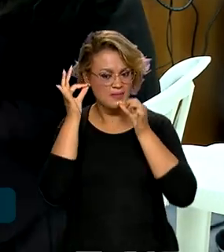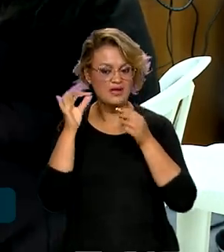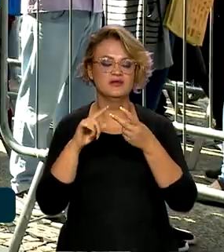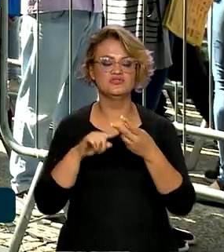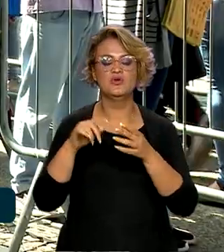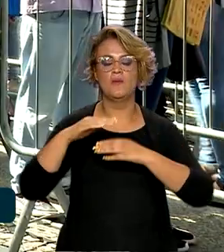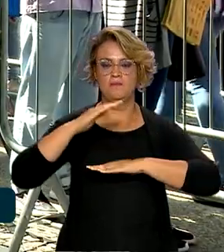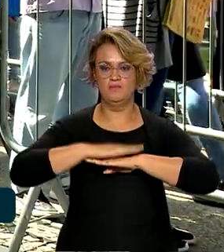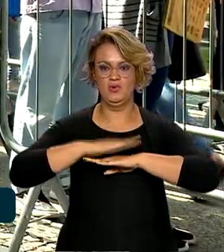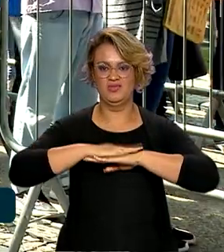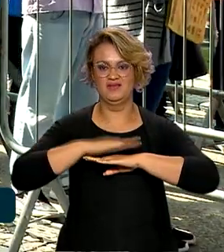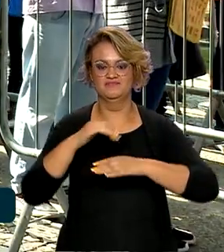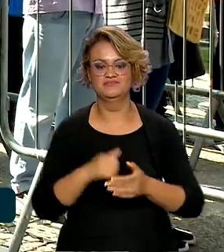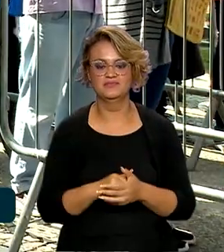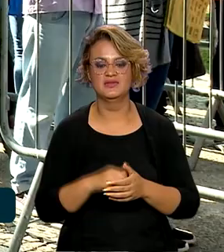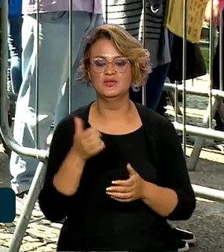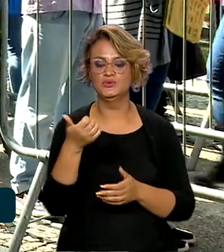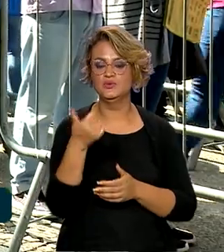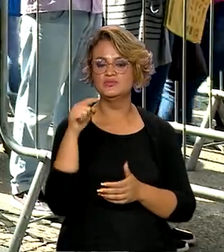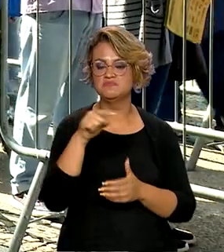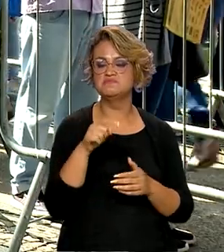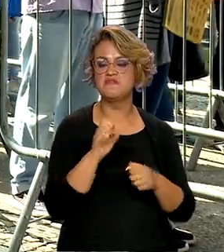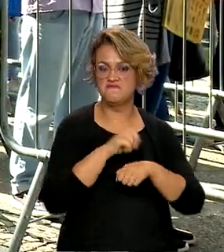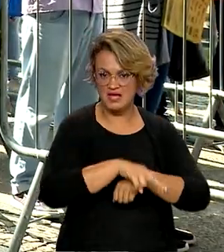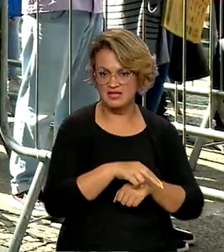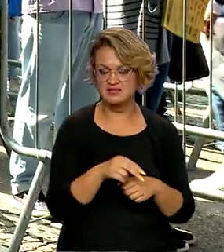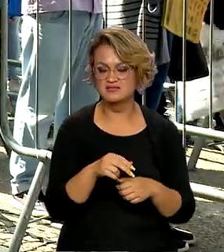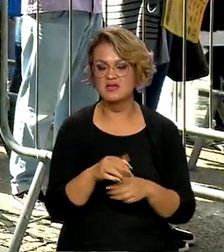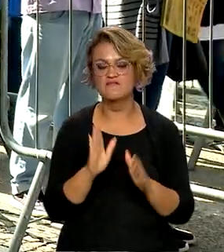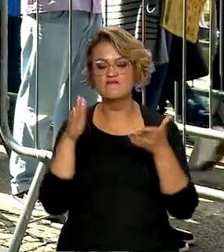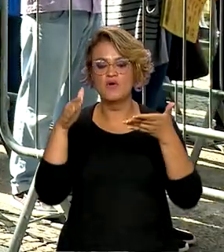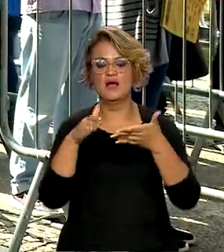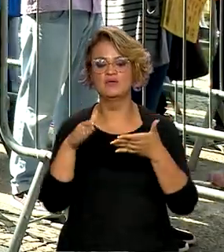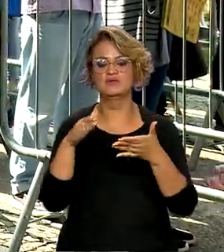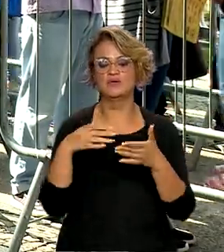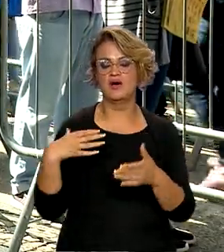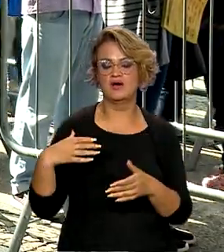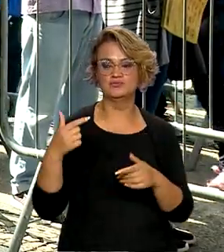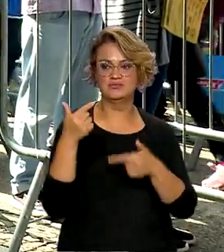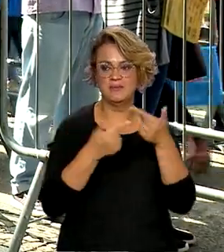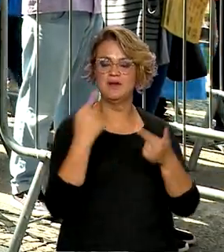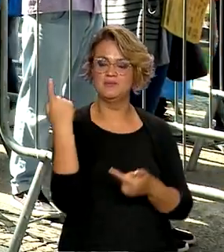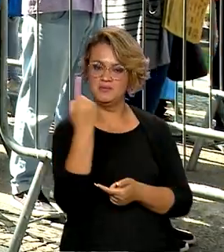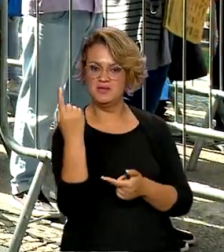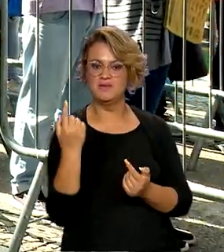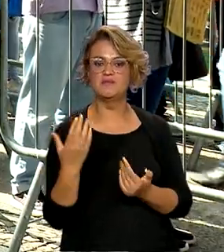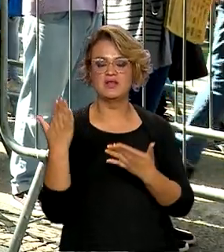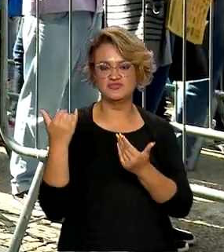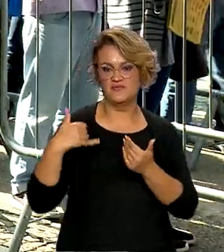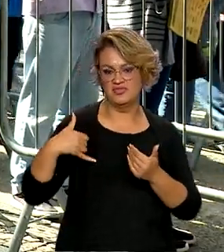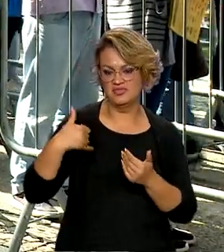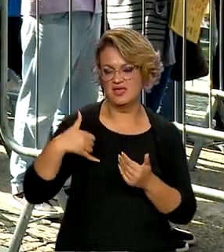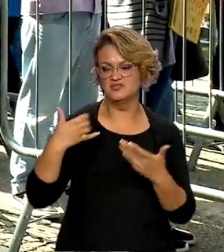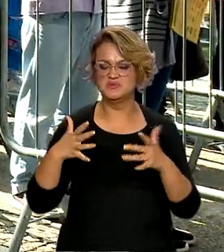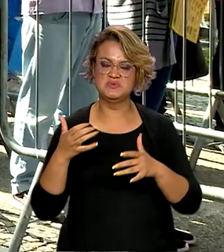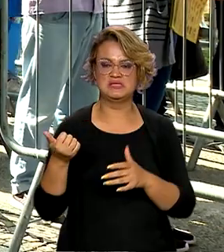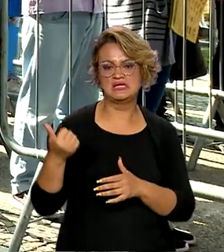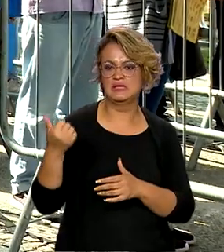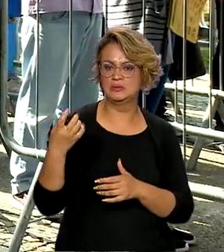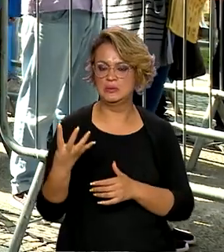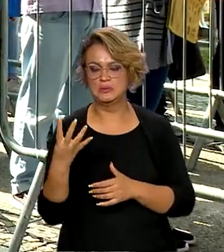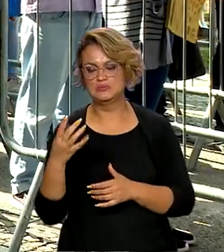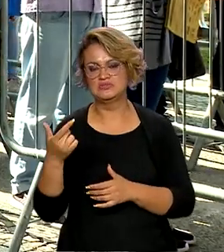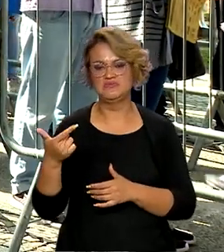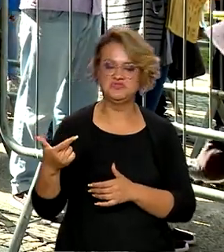portaria. São mais de 12 mil vagas, metade delas voltada ao primeiro emprego, para jovens com idade entre 14